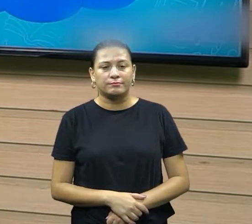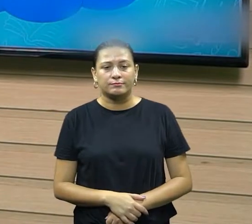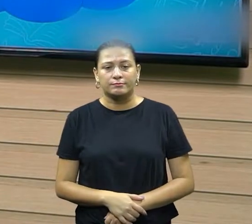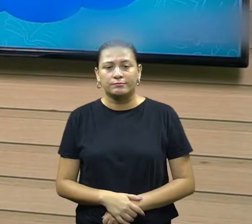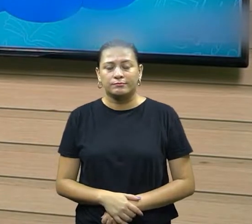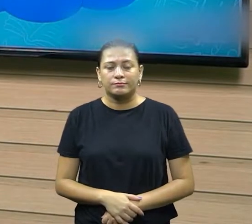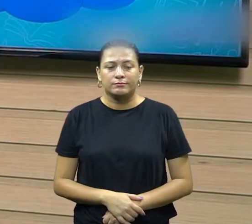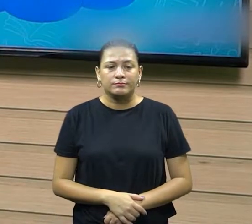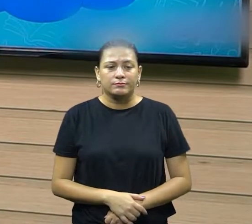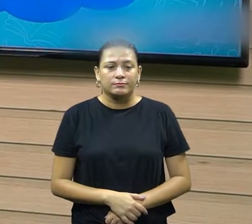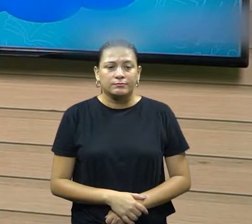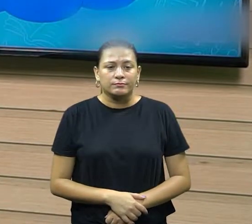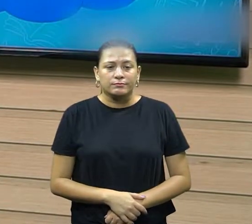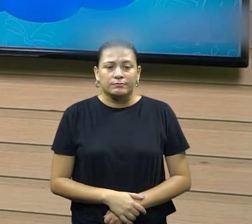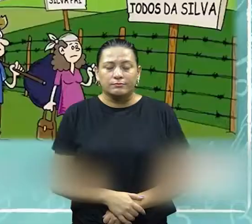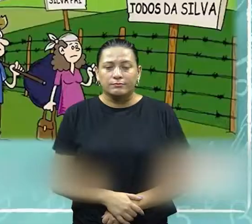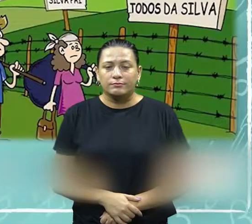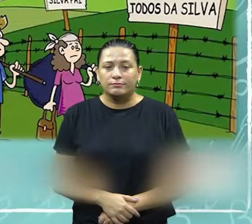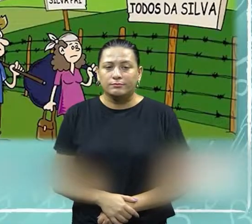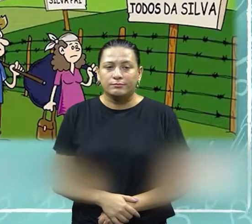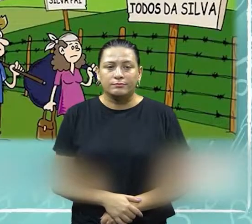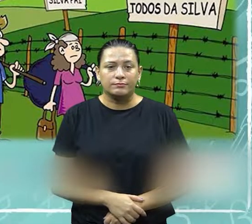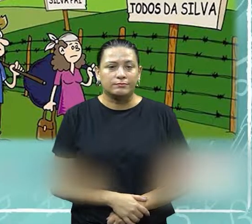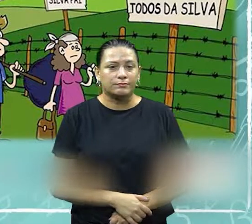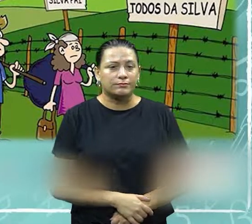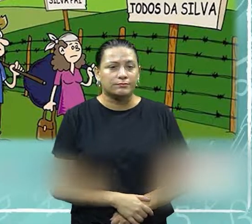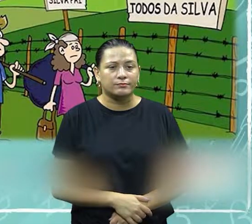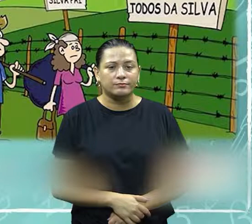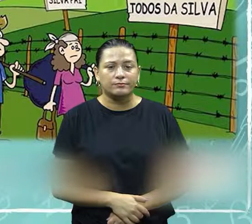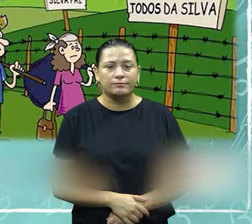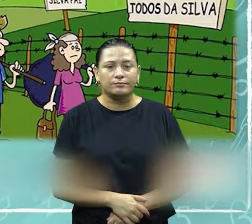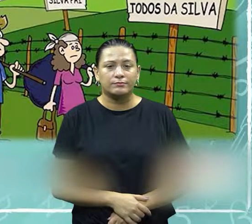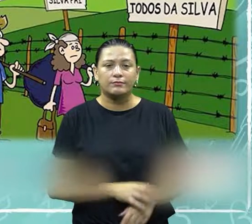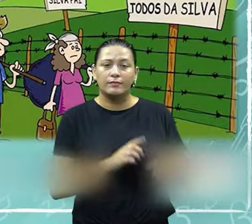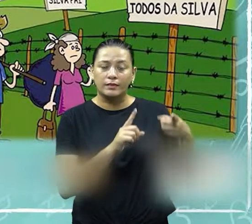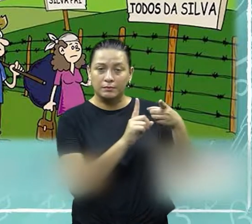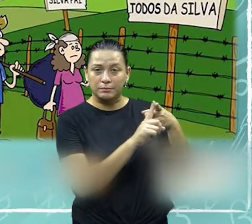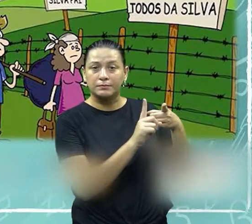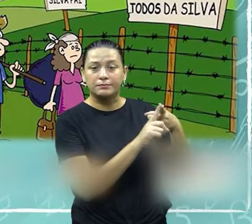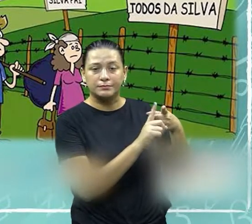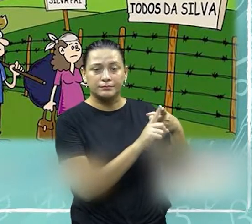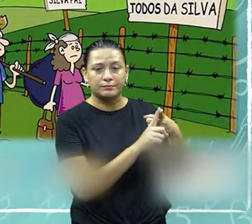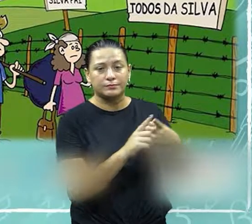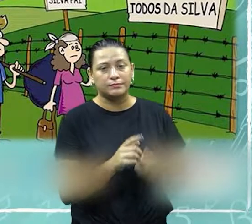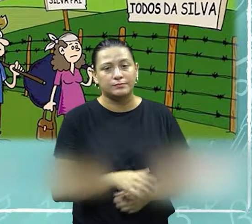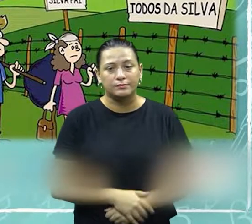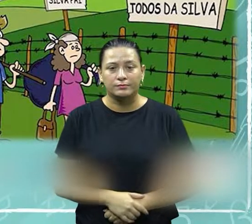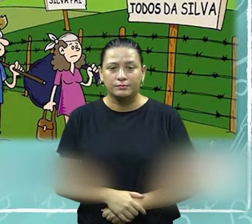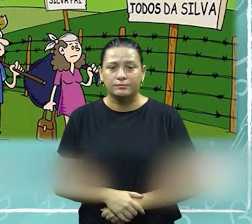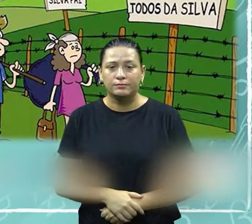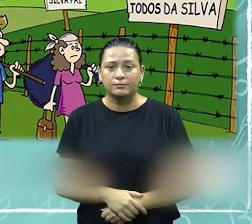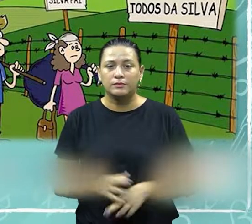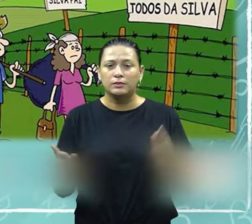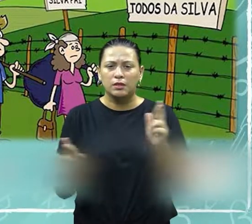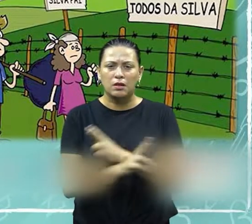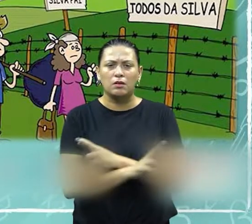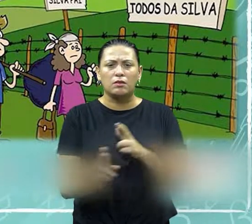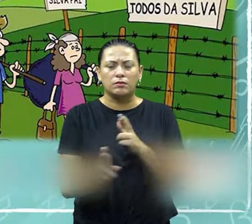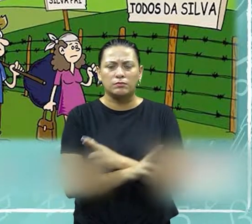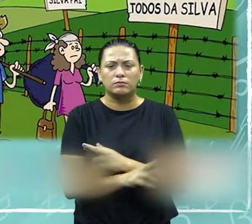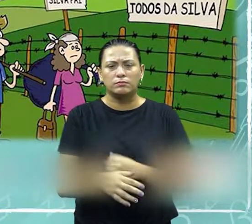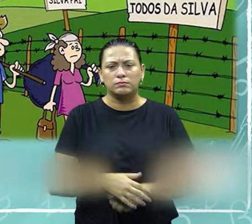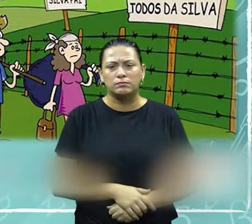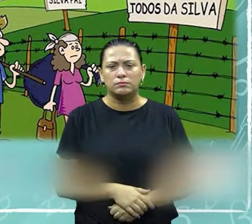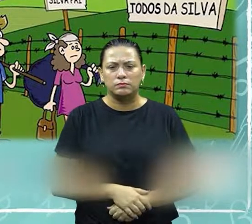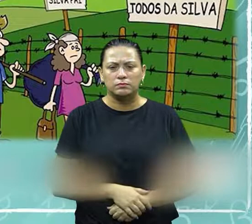resultar em negociação. Então, a primeira motivação, segundo ele, ela está relacionada